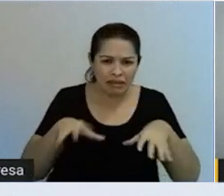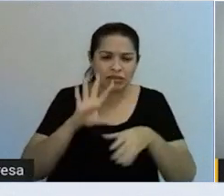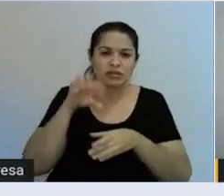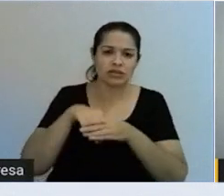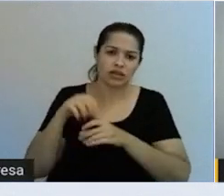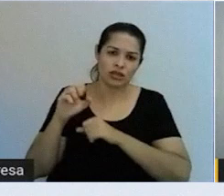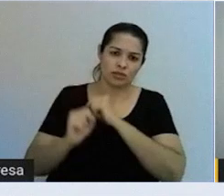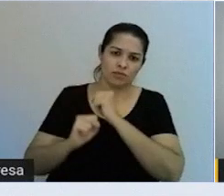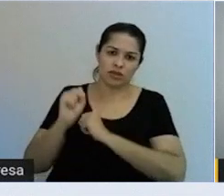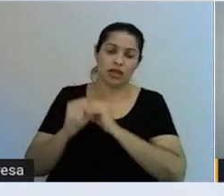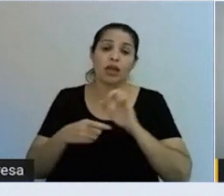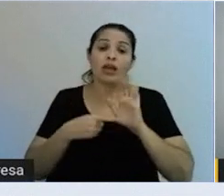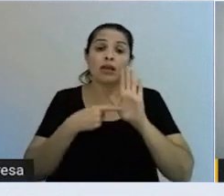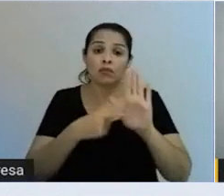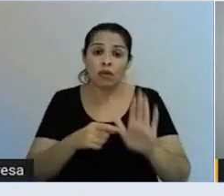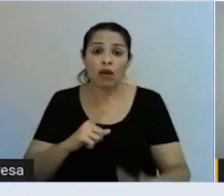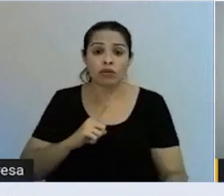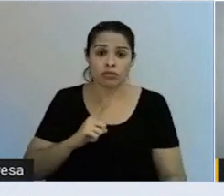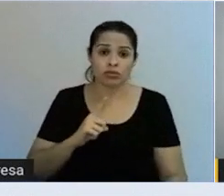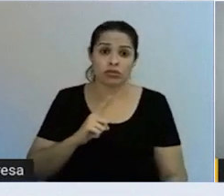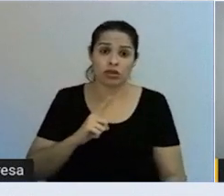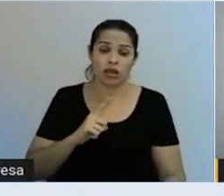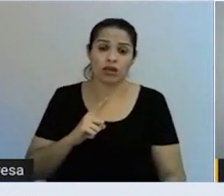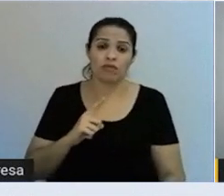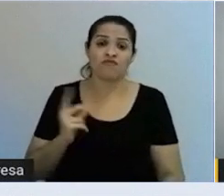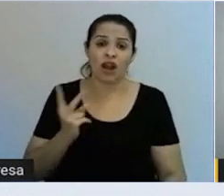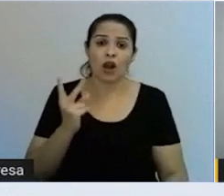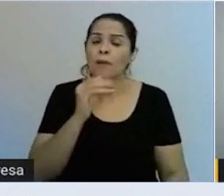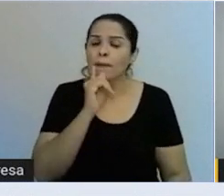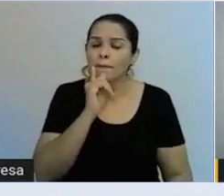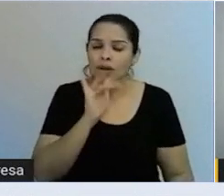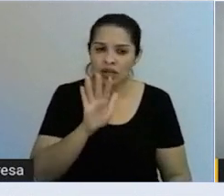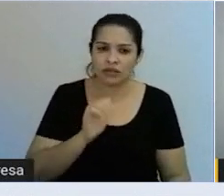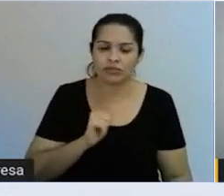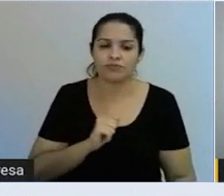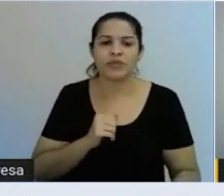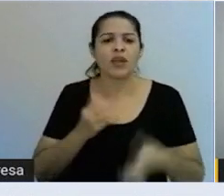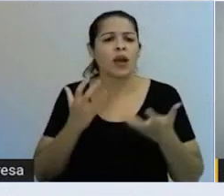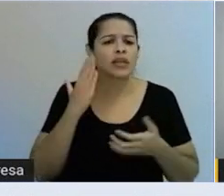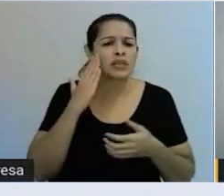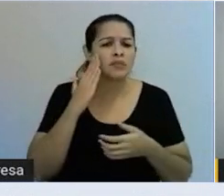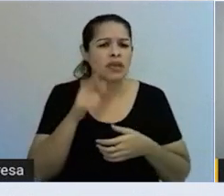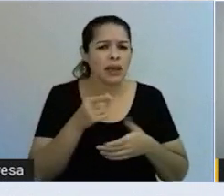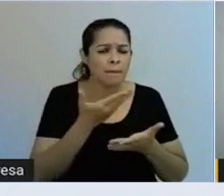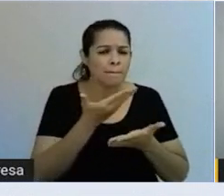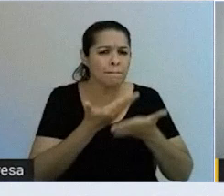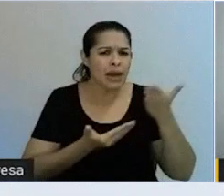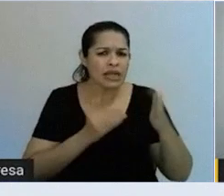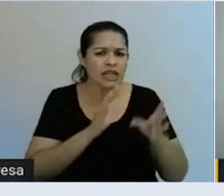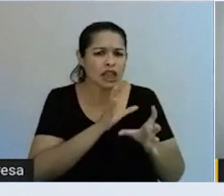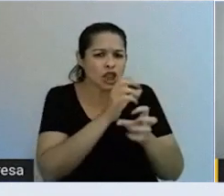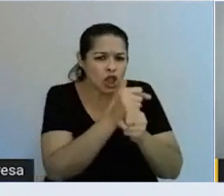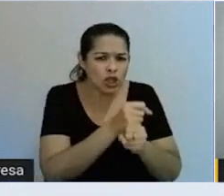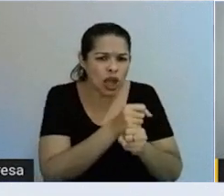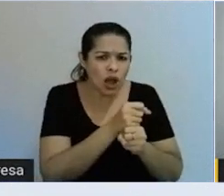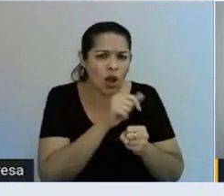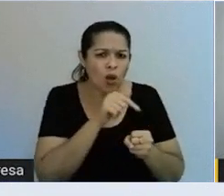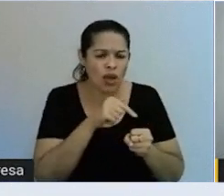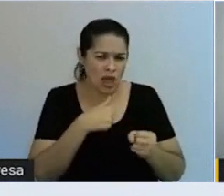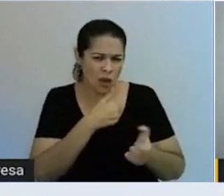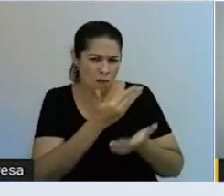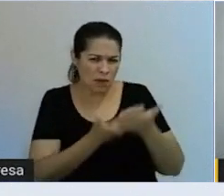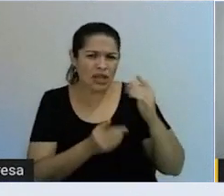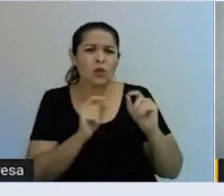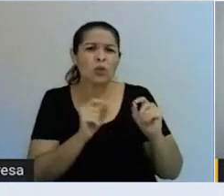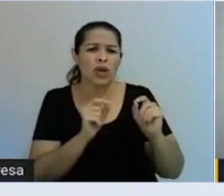nisso aí. Então, eu quero saber, se essas perdas são tais, o que eu estou perdendo por causa dessas